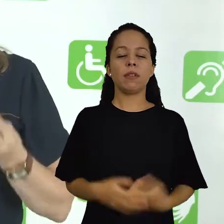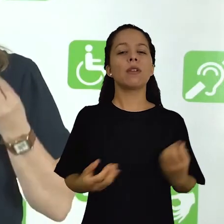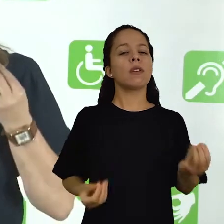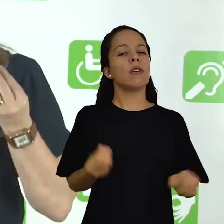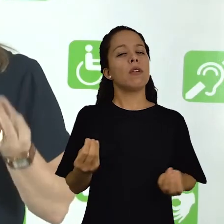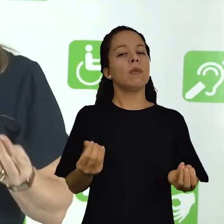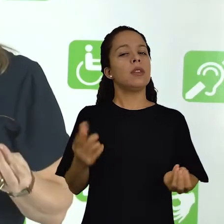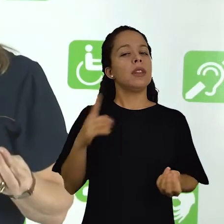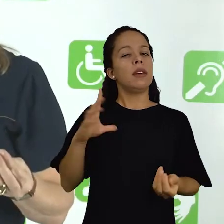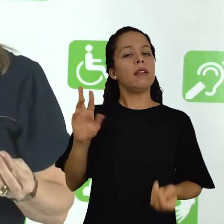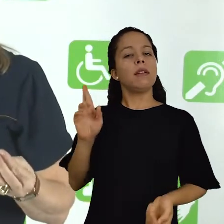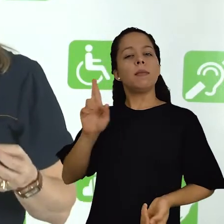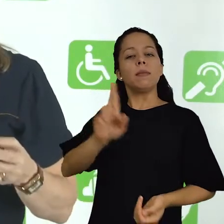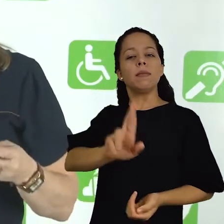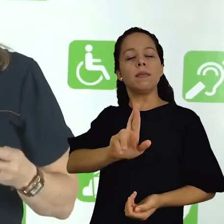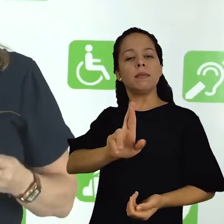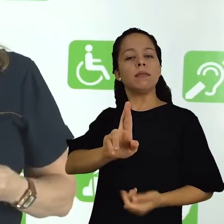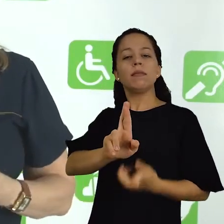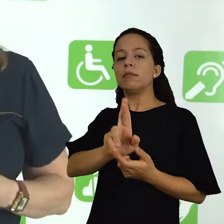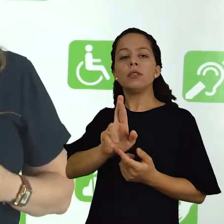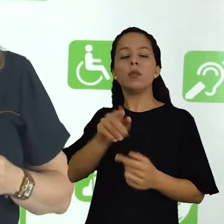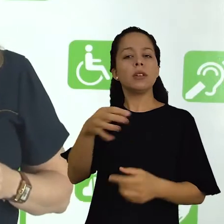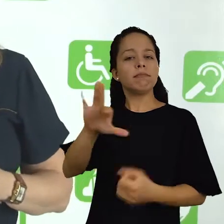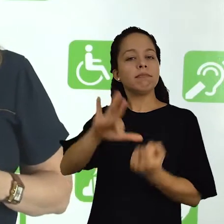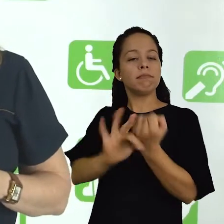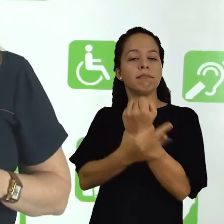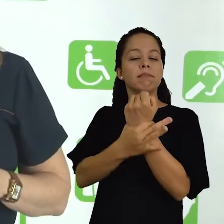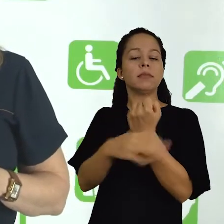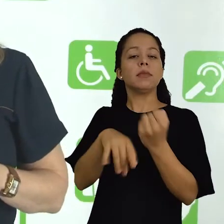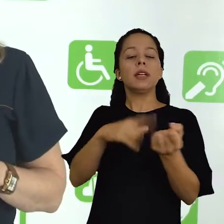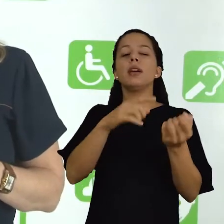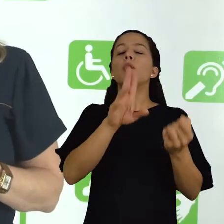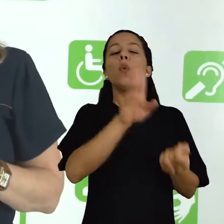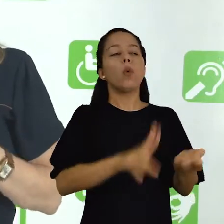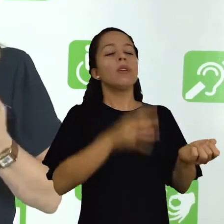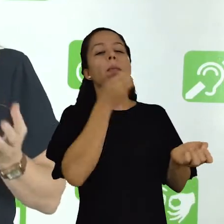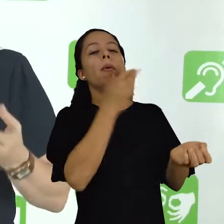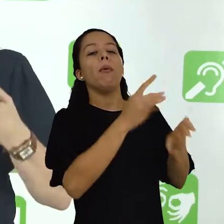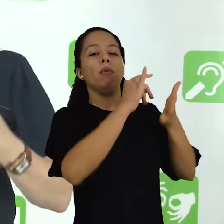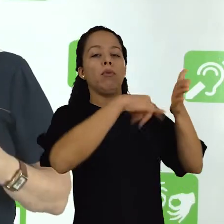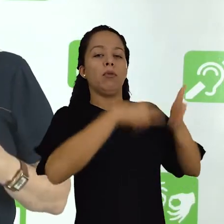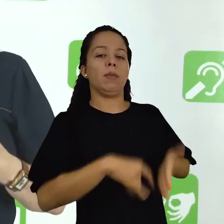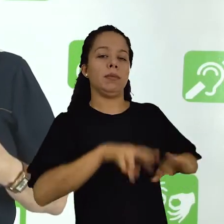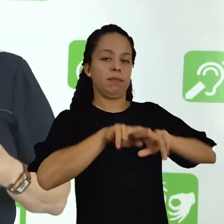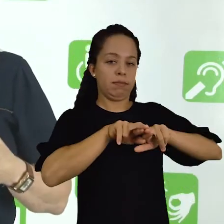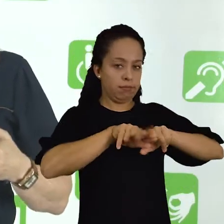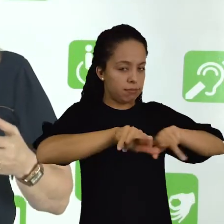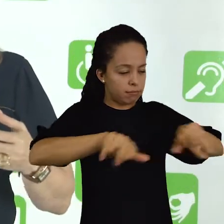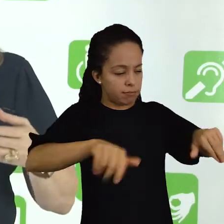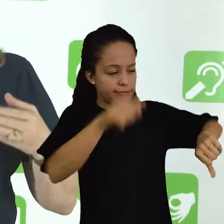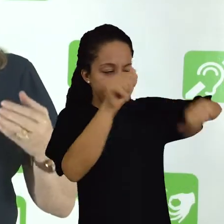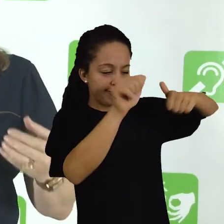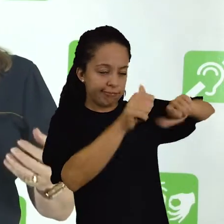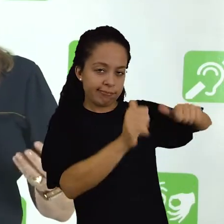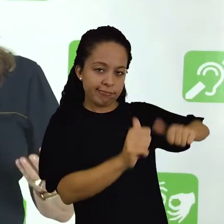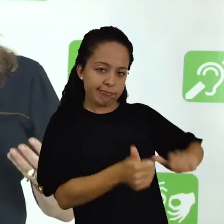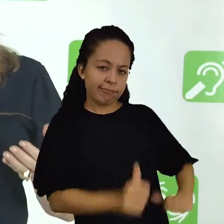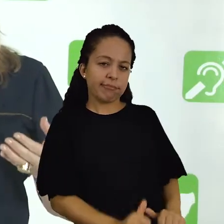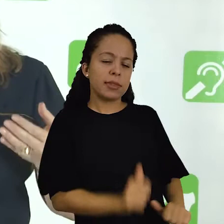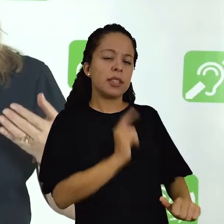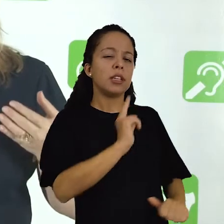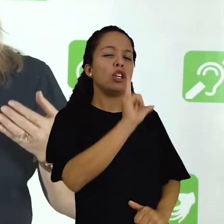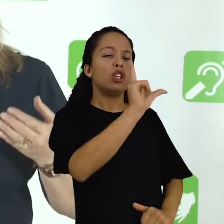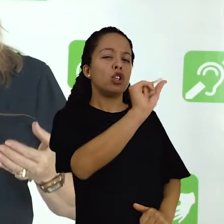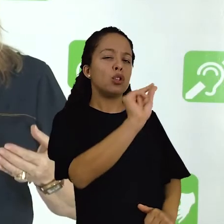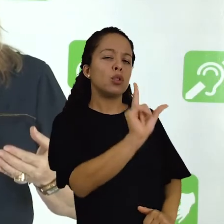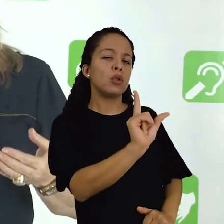a representatividade, os pesquisadores usam um grande número de documentos, por exemplo, e selecionam